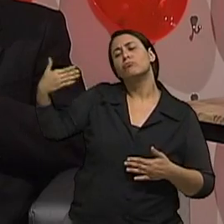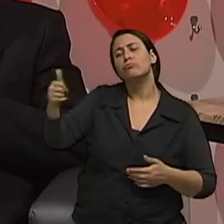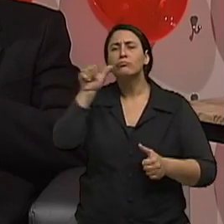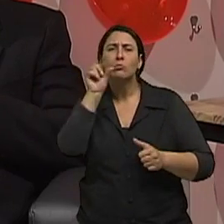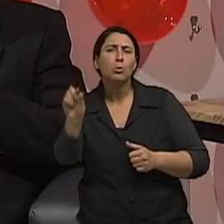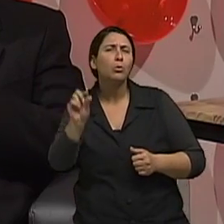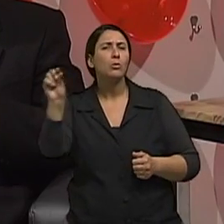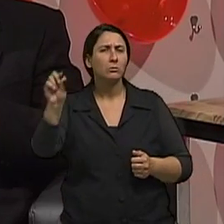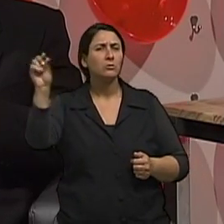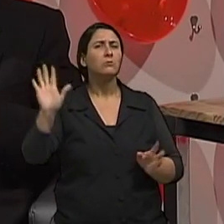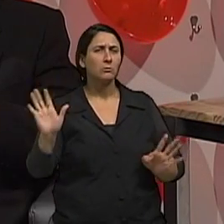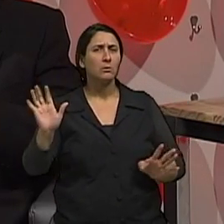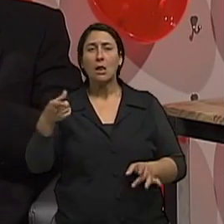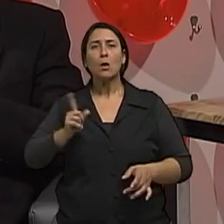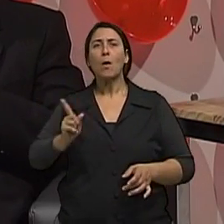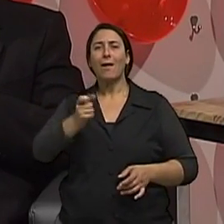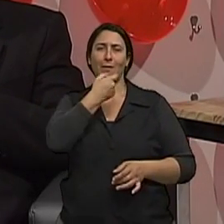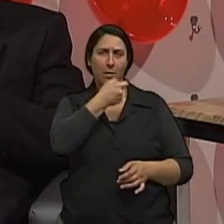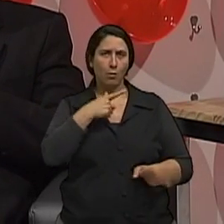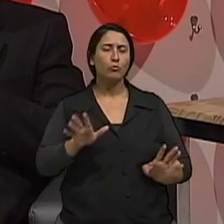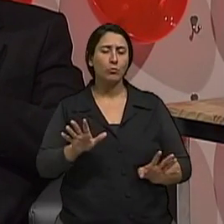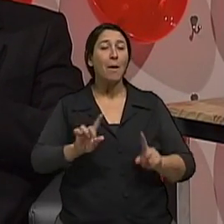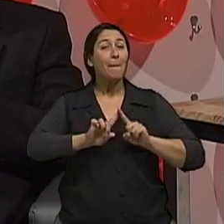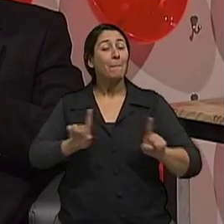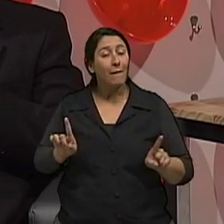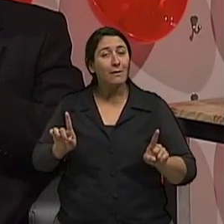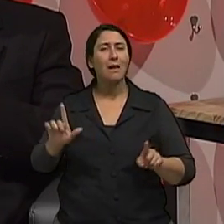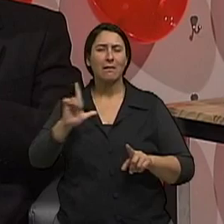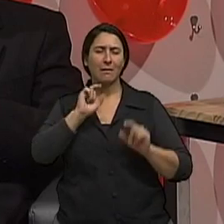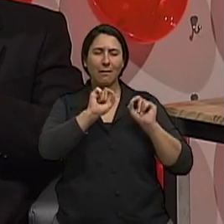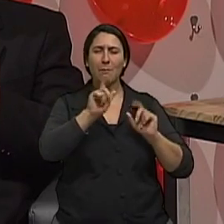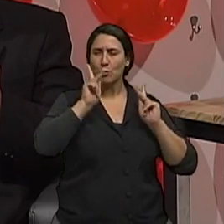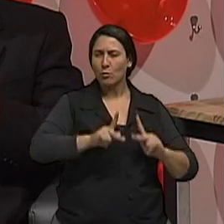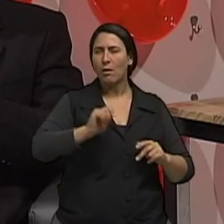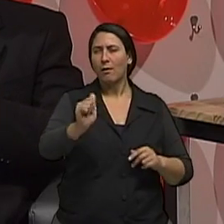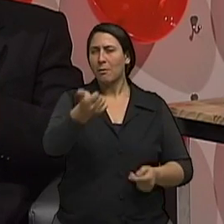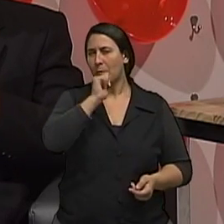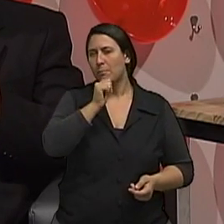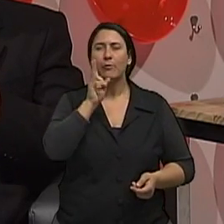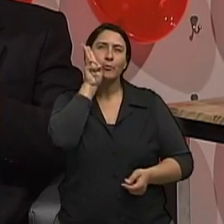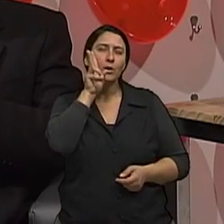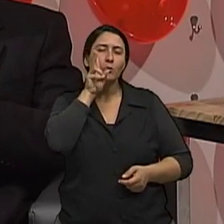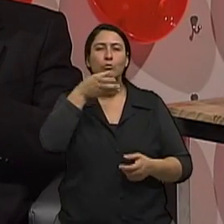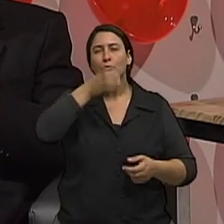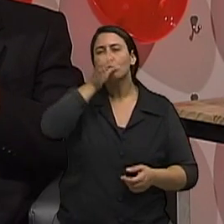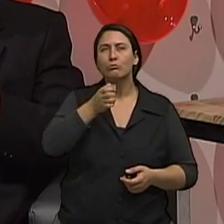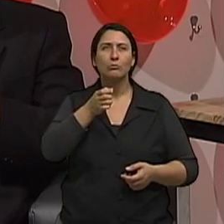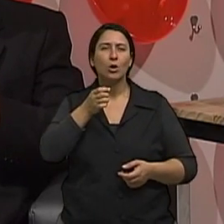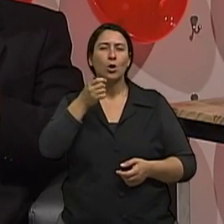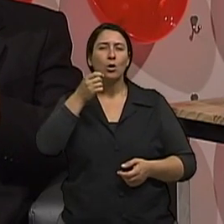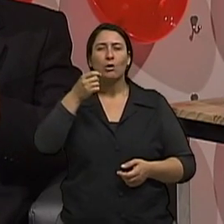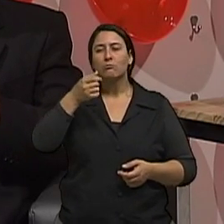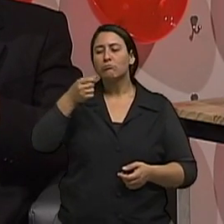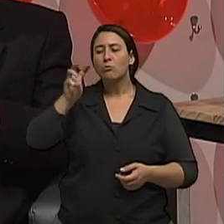fatores. Então, não é recomendável, não é um remédio. Agora, por outro lado, quem bebe, quem toma a sua dose de vinho tinto, uma, duas doses por